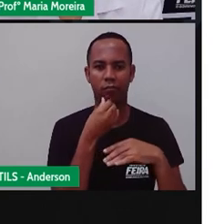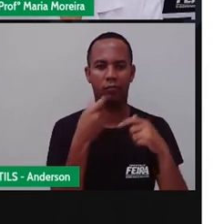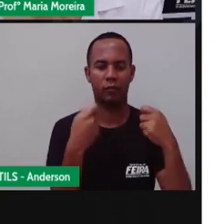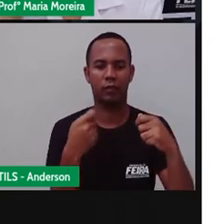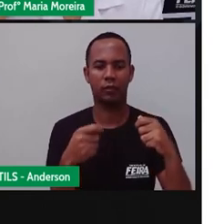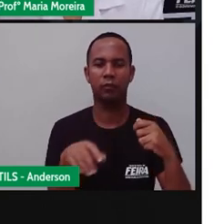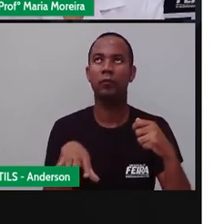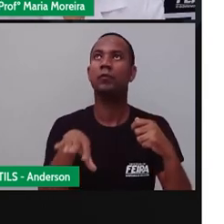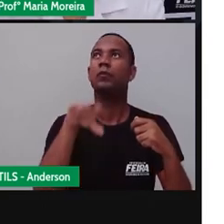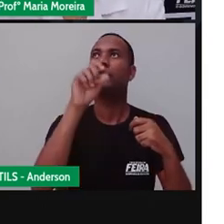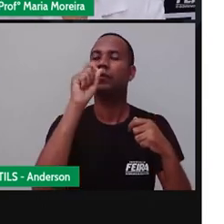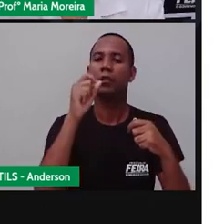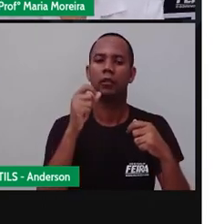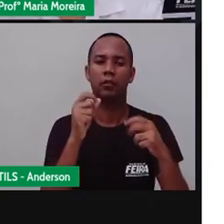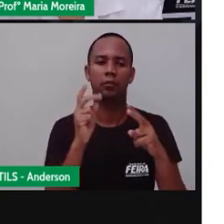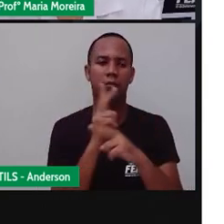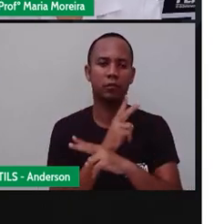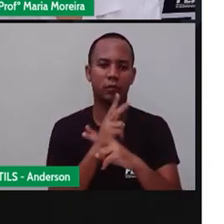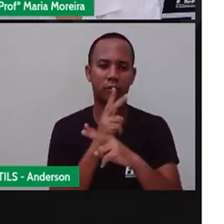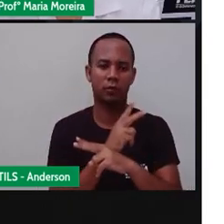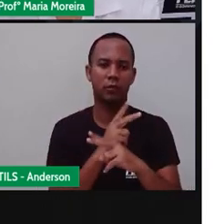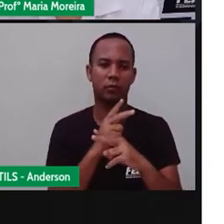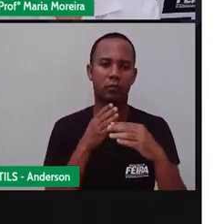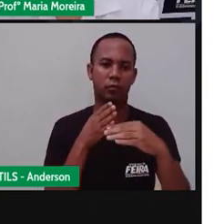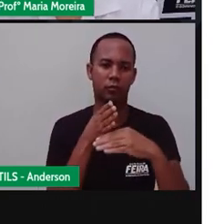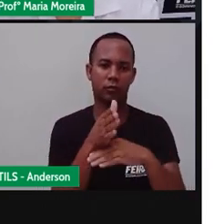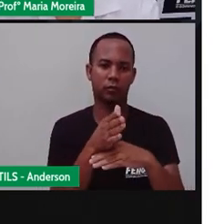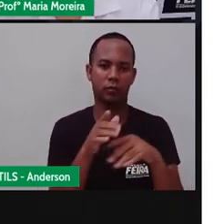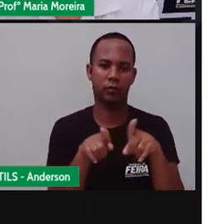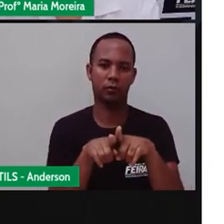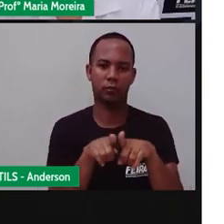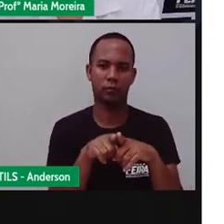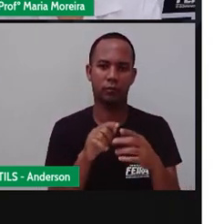respirar livremente nesses lugares. Bom,